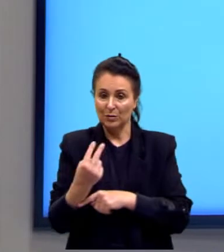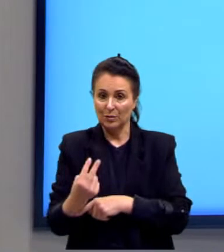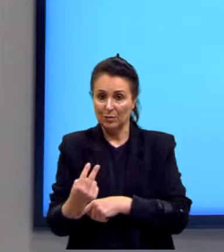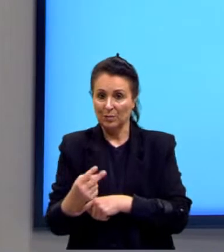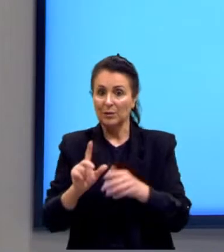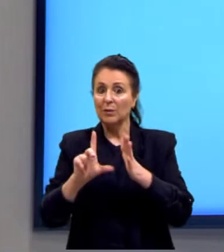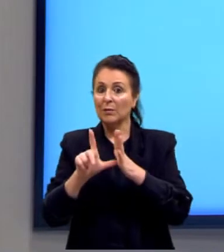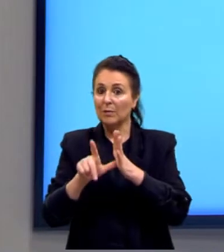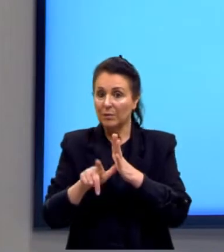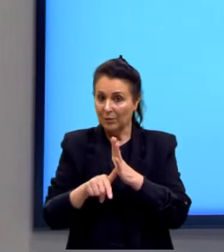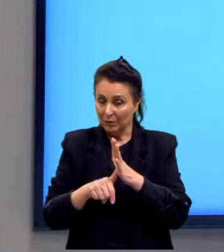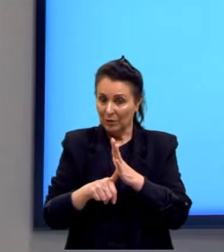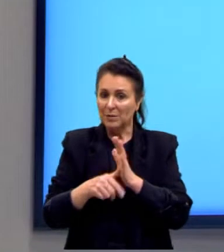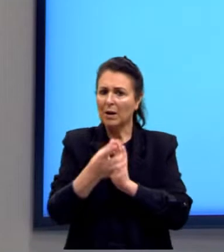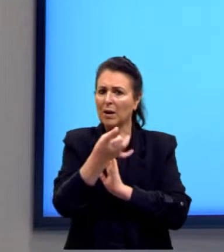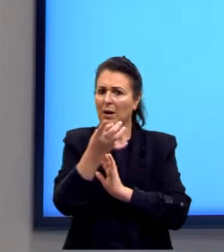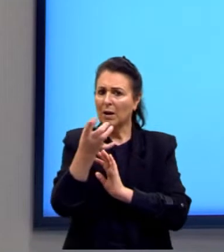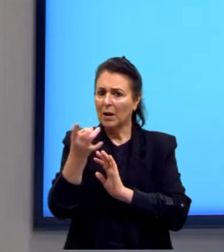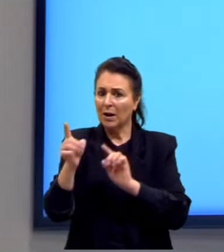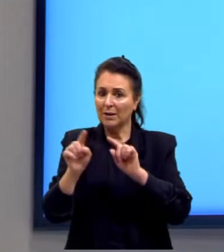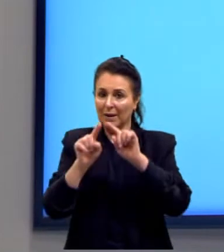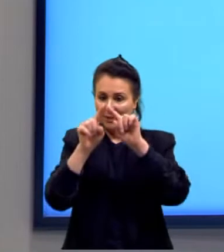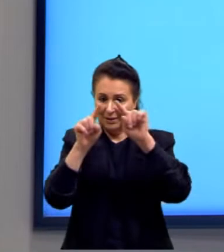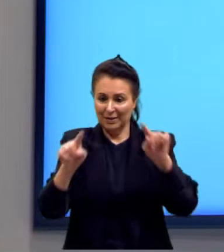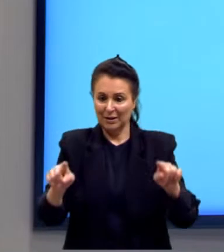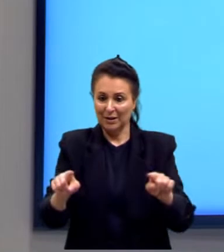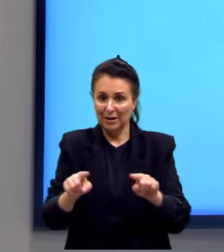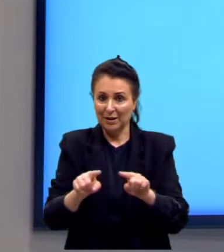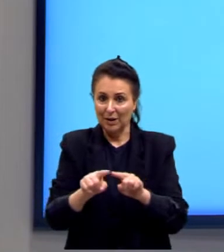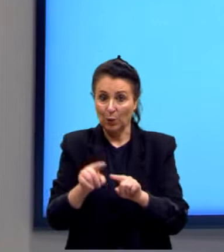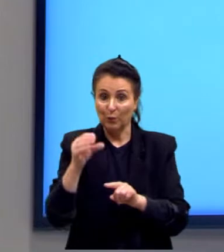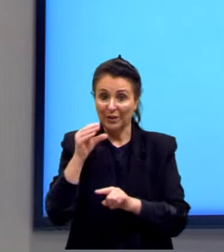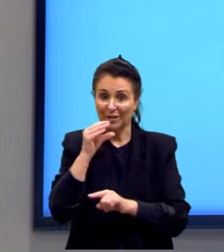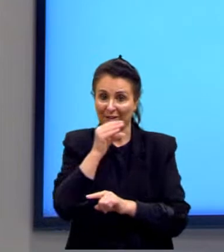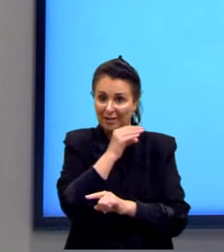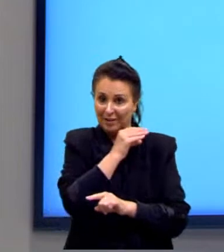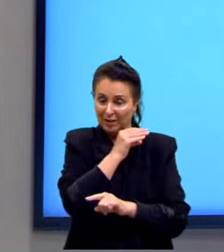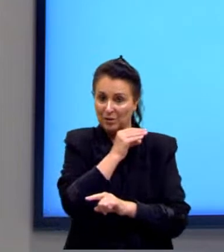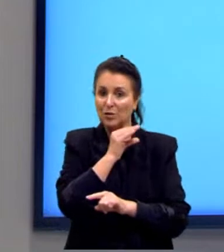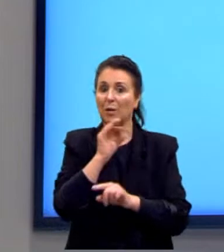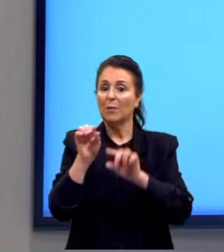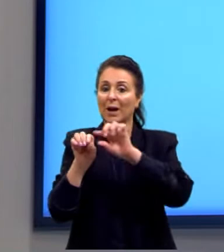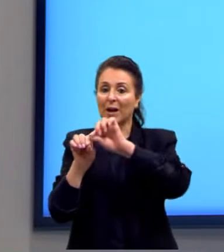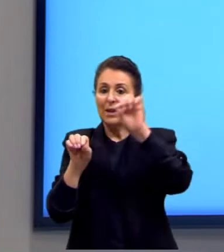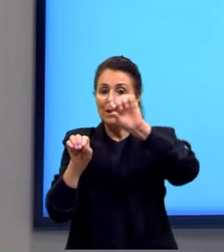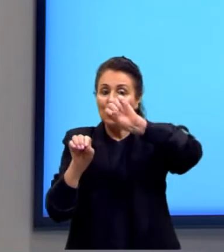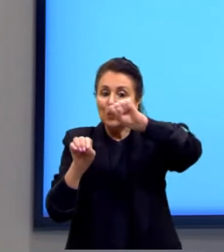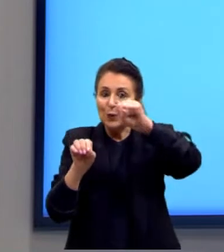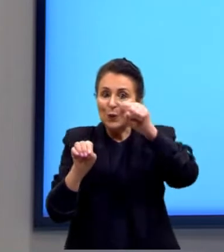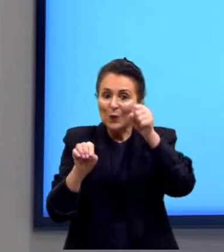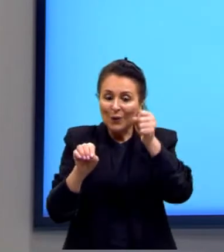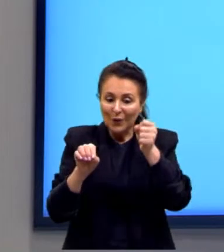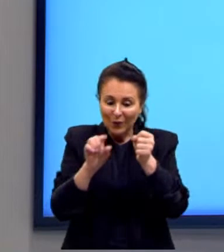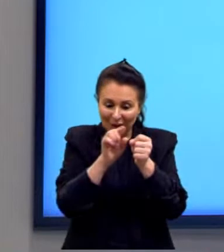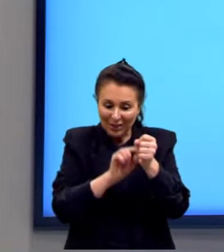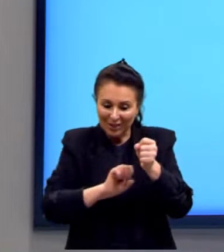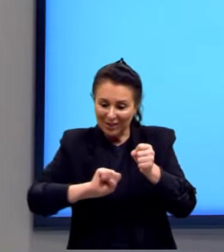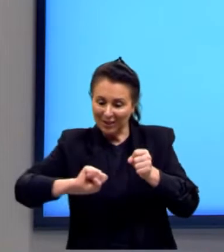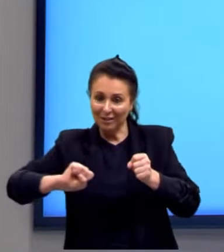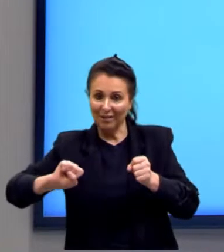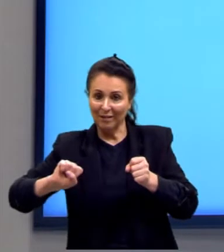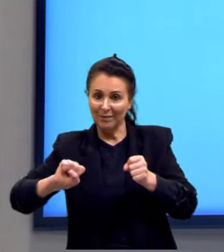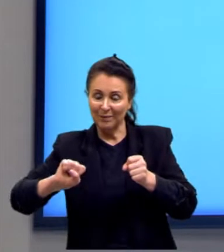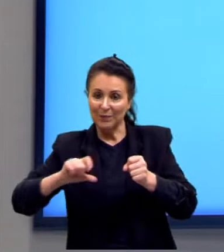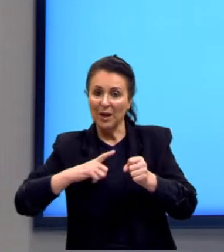processo, cada peça é aquecida, deformando seus cantos, e cortada em um dos vértices, dando